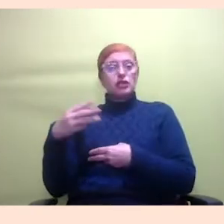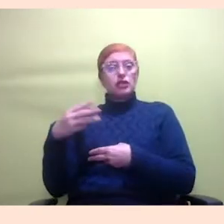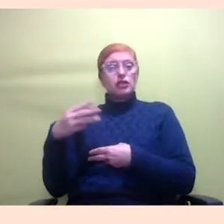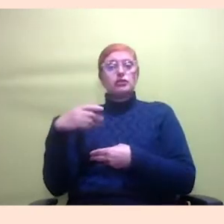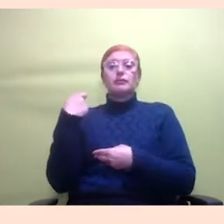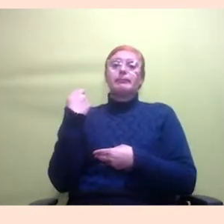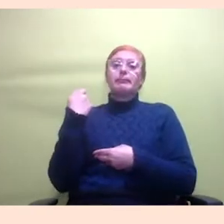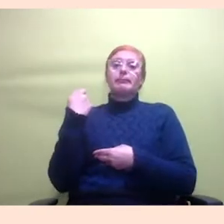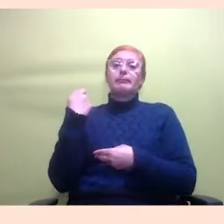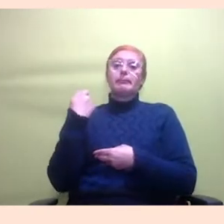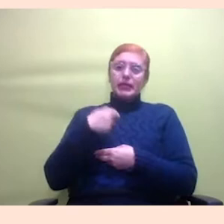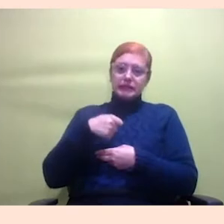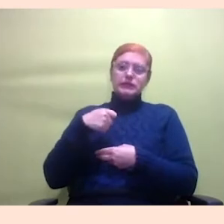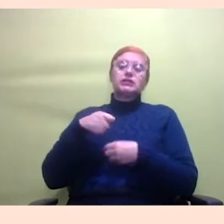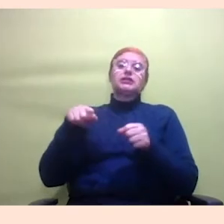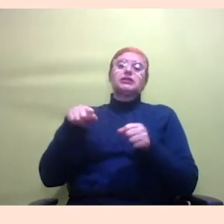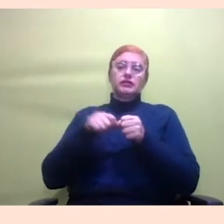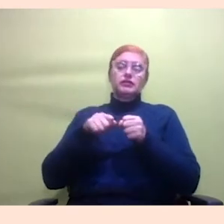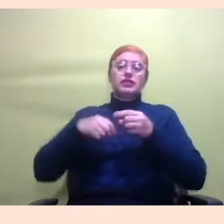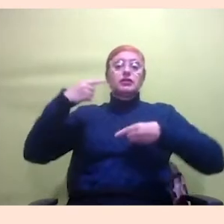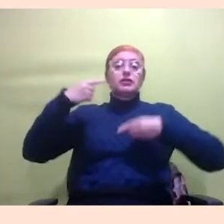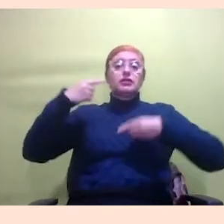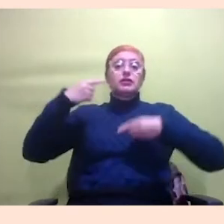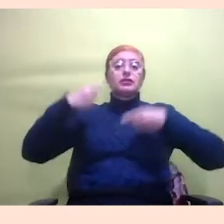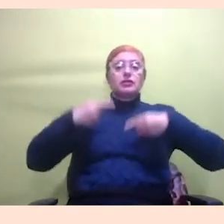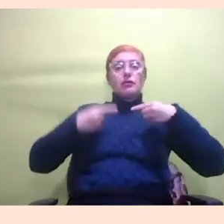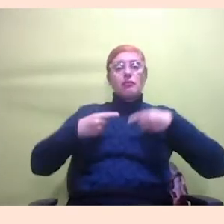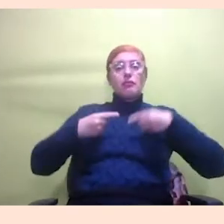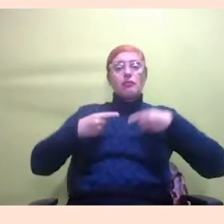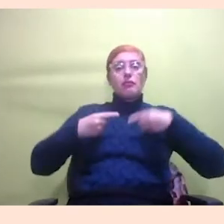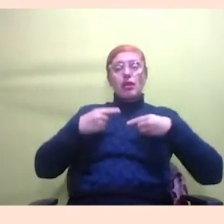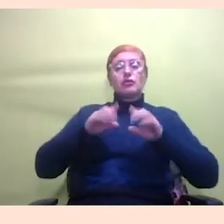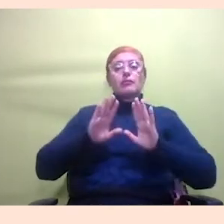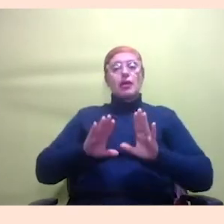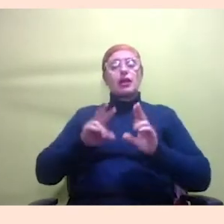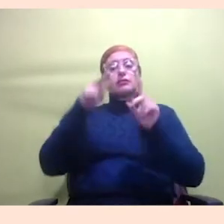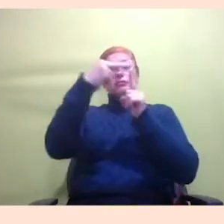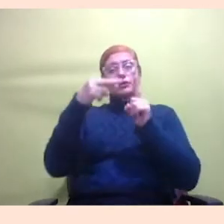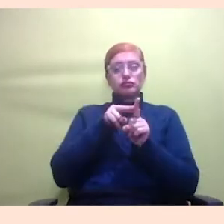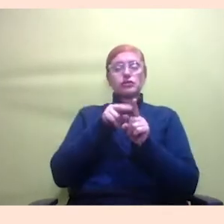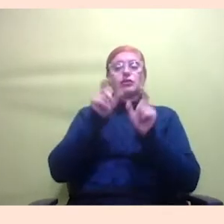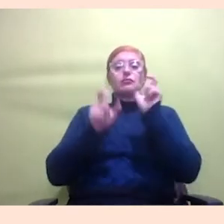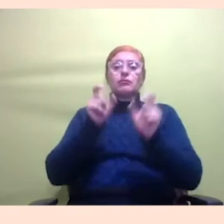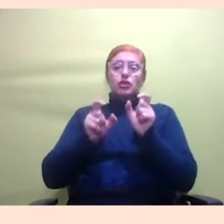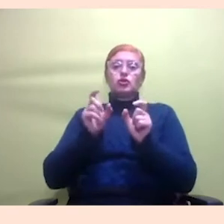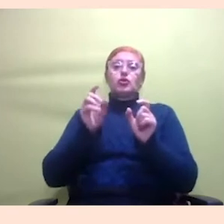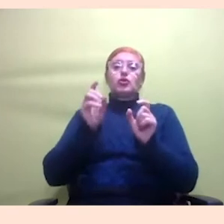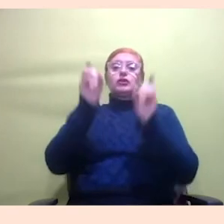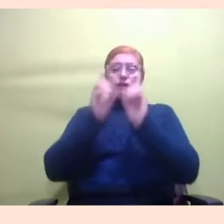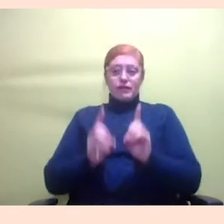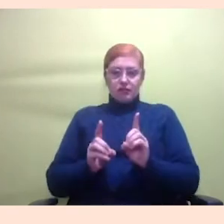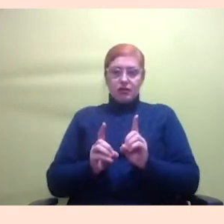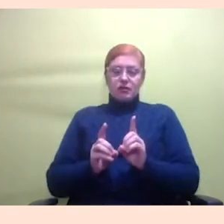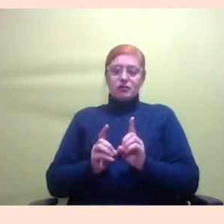mas sobre a perspectiva de pessoas com deficiência eu acho que é uma falha nossa mesmo na perspectiva da